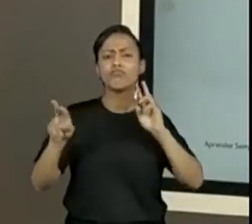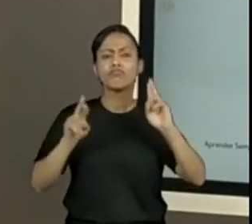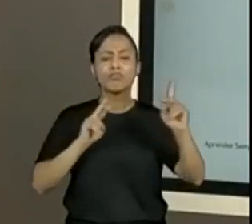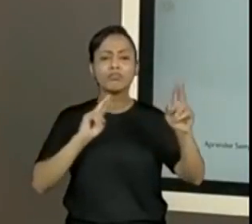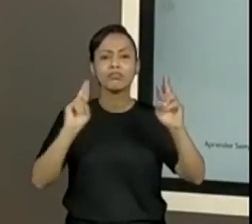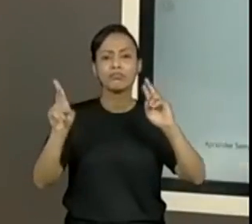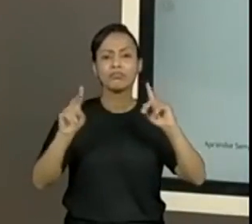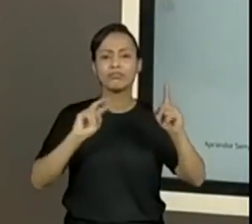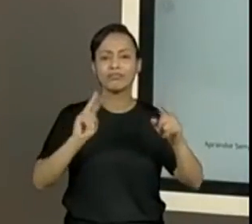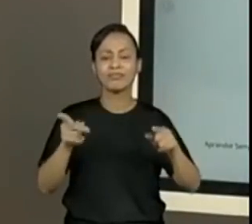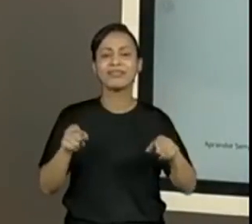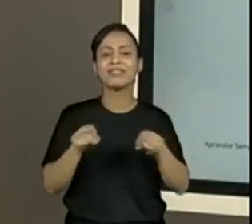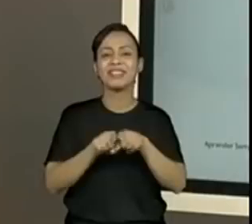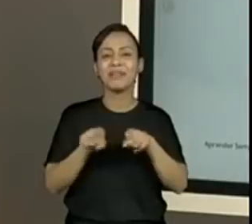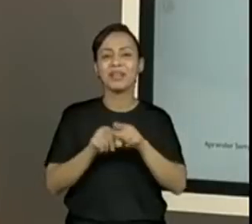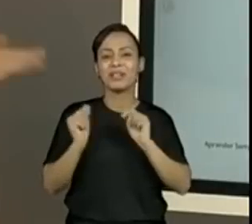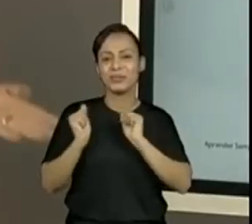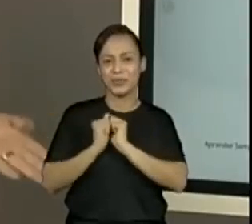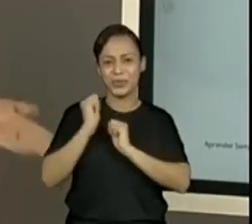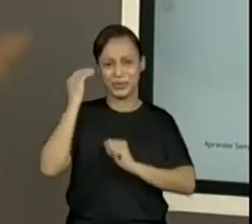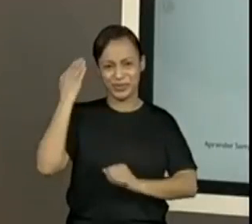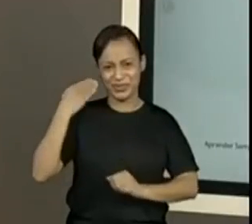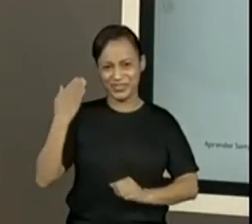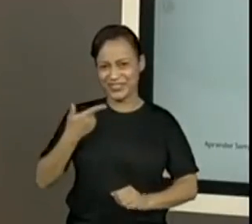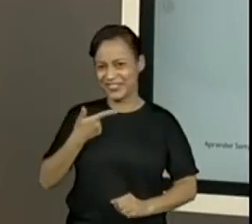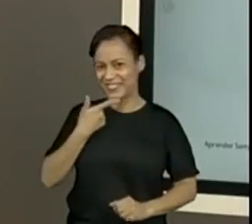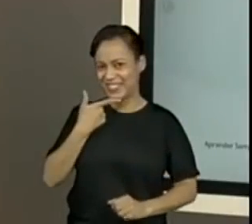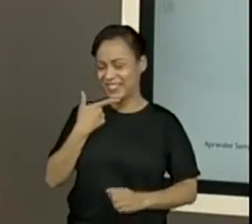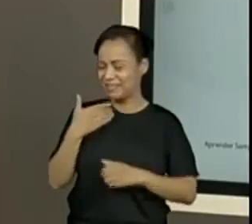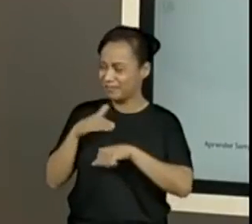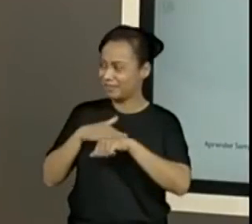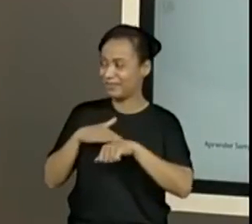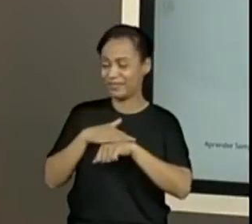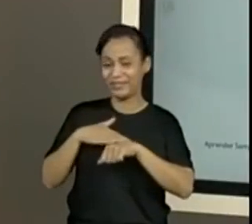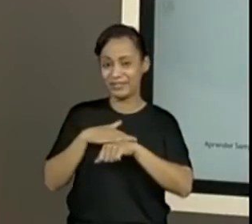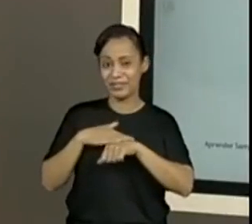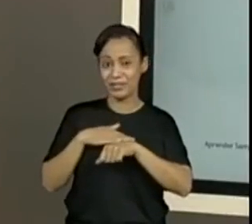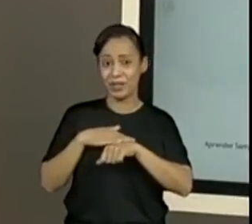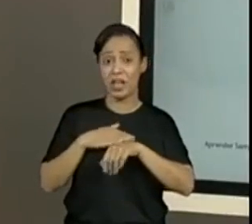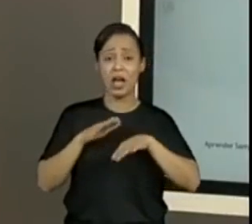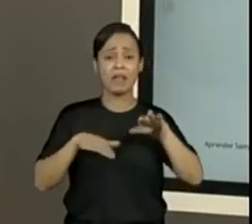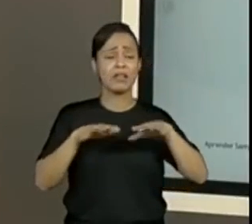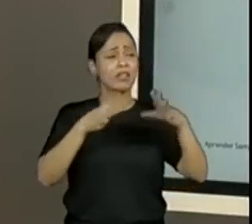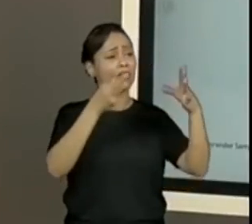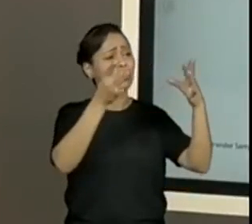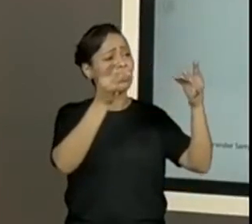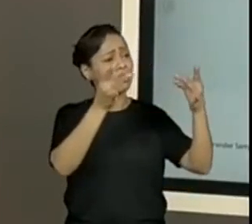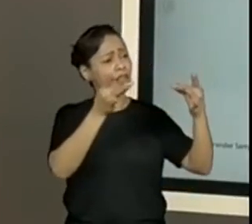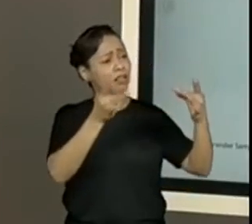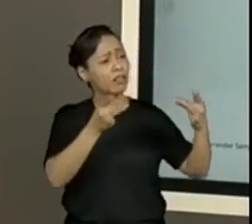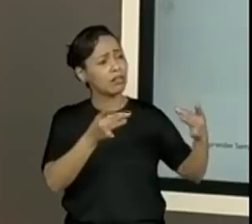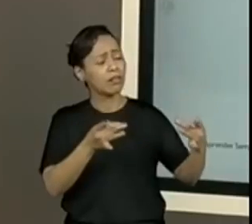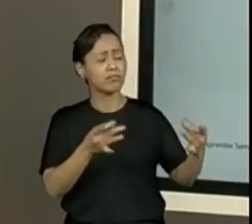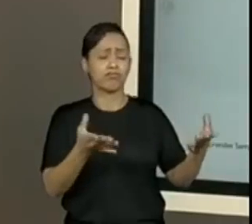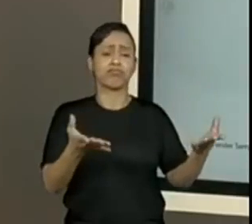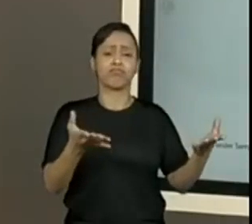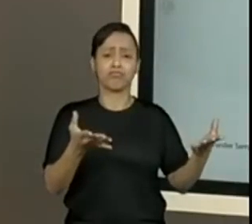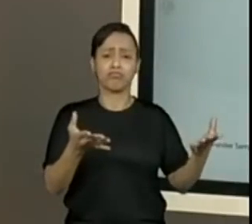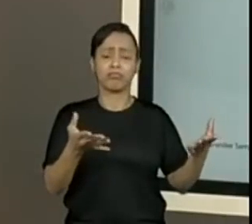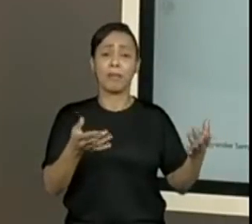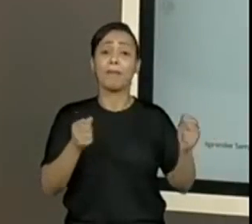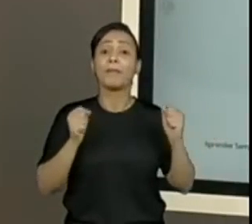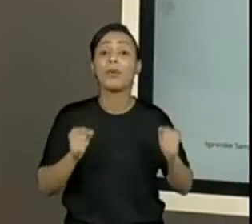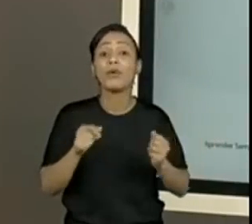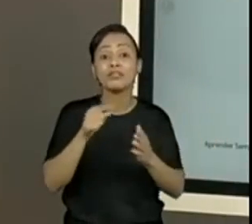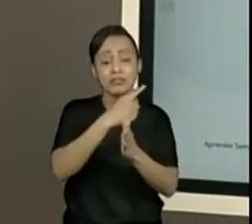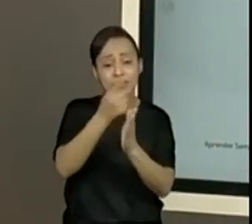Que a gente até conversou, né, professora Kelly? Sim, com certeza. Quem está acostumado com alguns detalhes, mas vai observando. Lembra do caderno? Pode